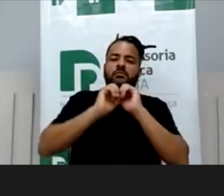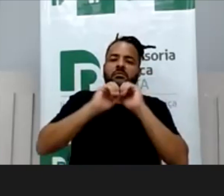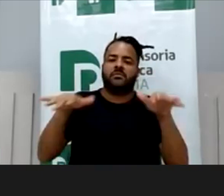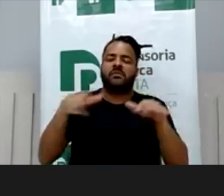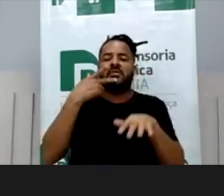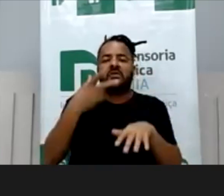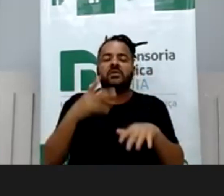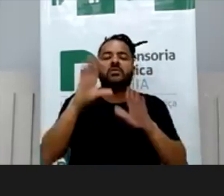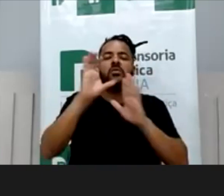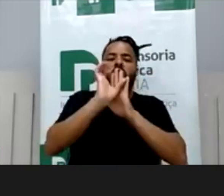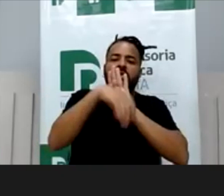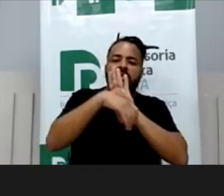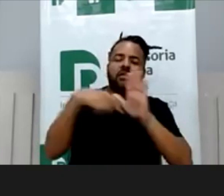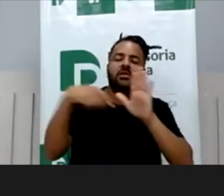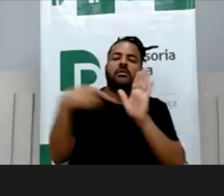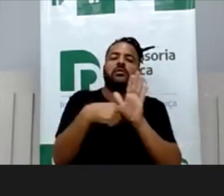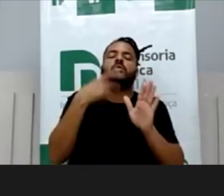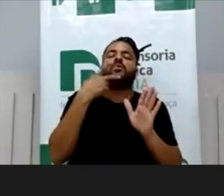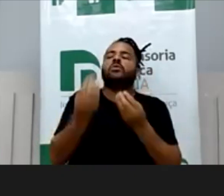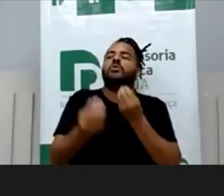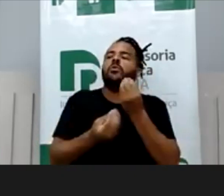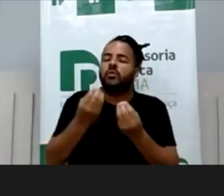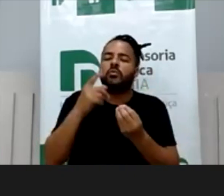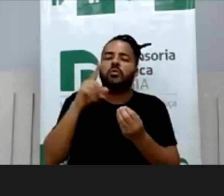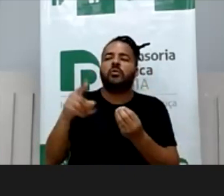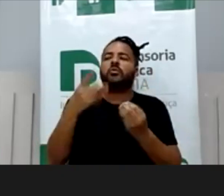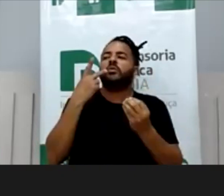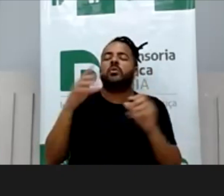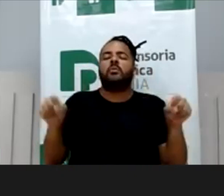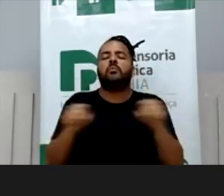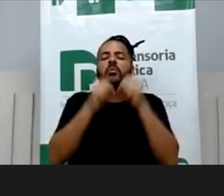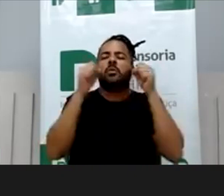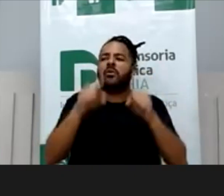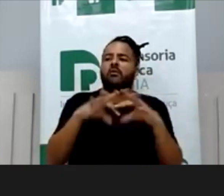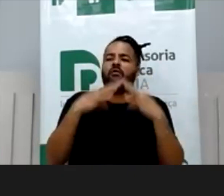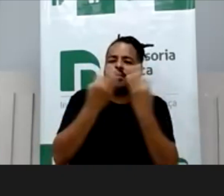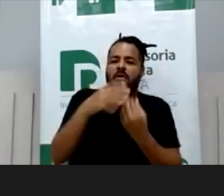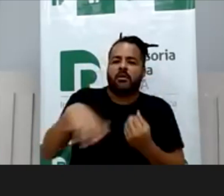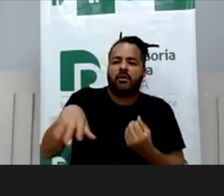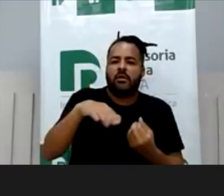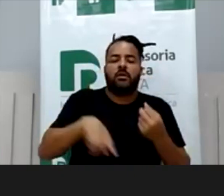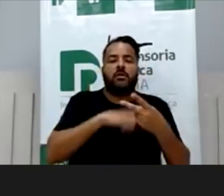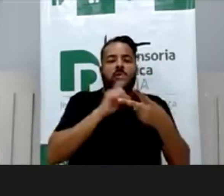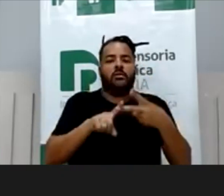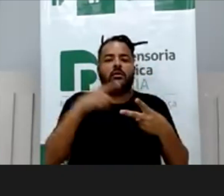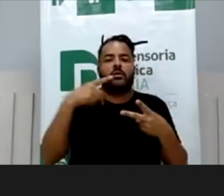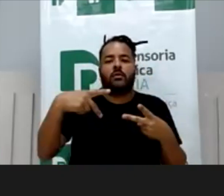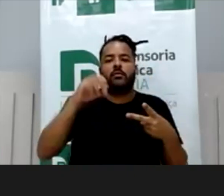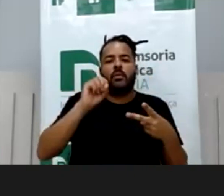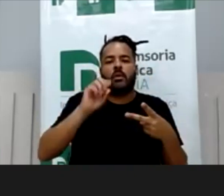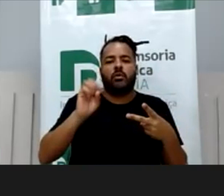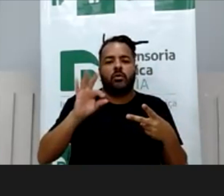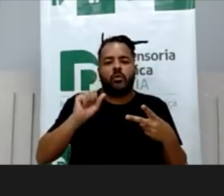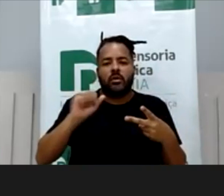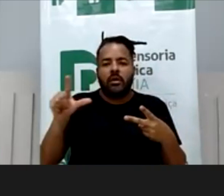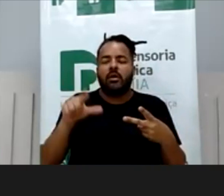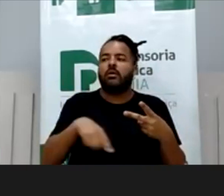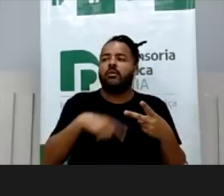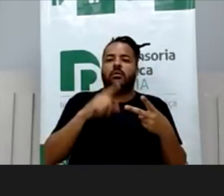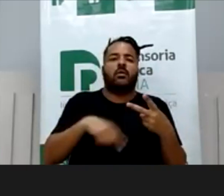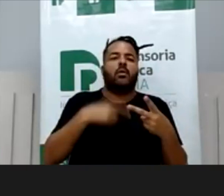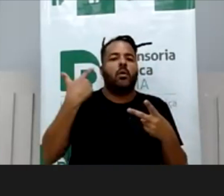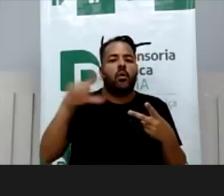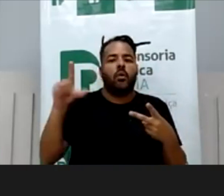conceituando, falando do charity dos impactos na área de família e a gente pode fazer um com Daniela Portugal ou com uma outra